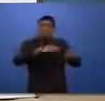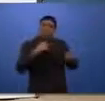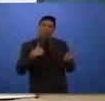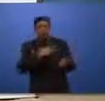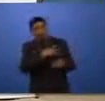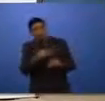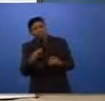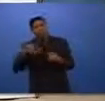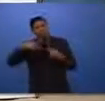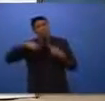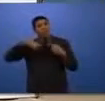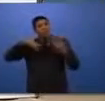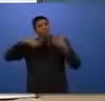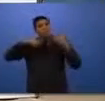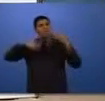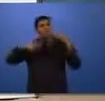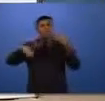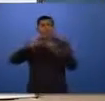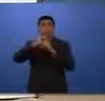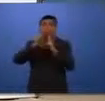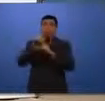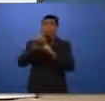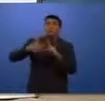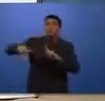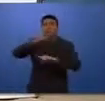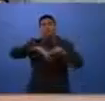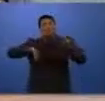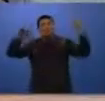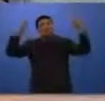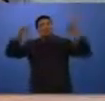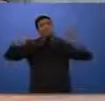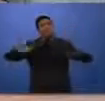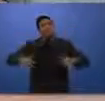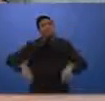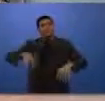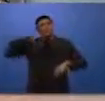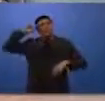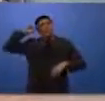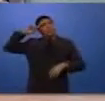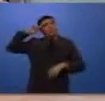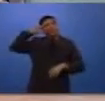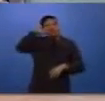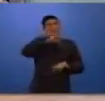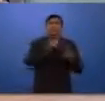pelo uso das drogas, que causa uma degradação social e um